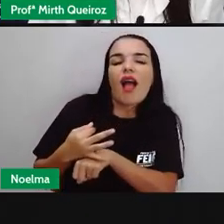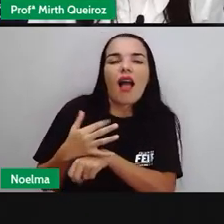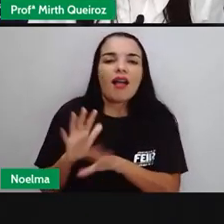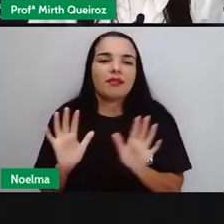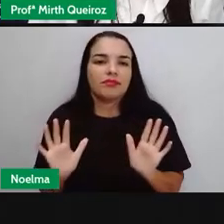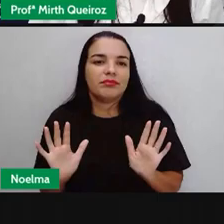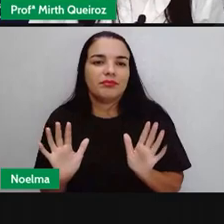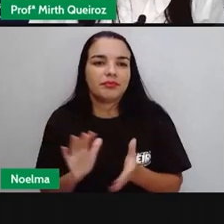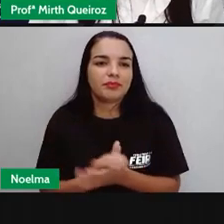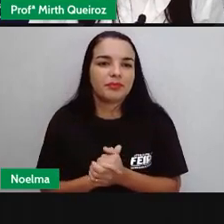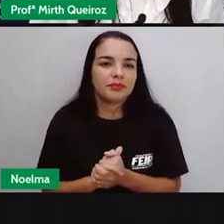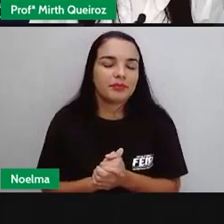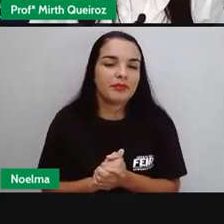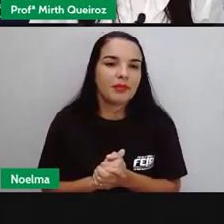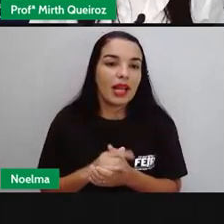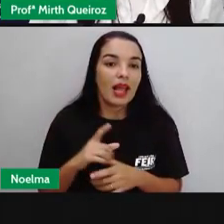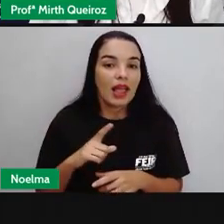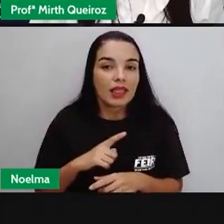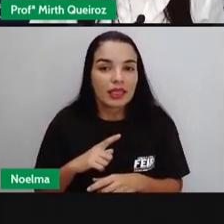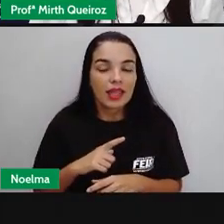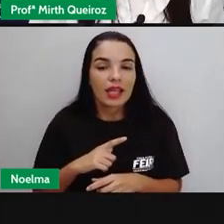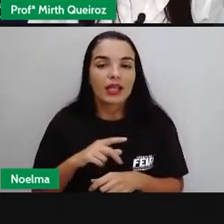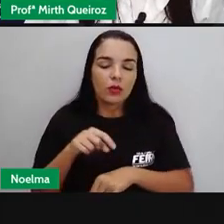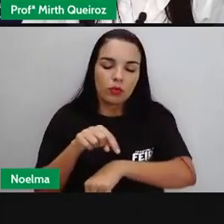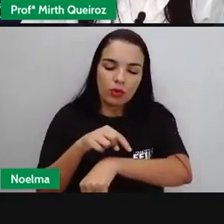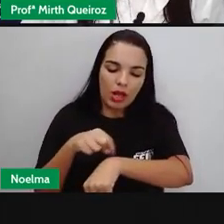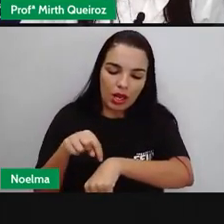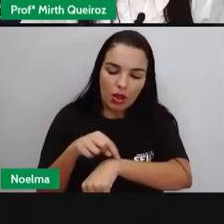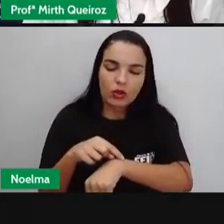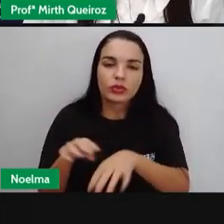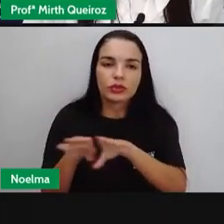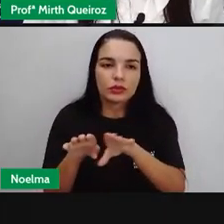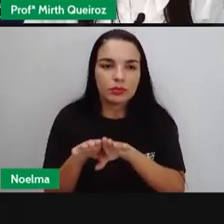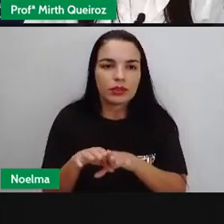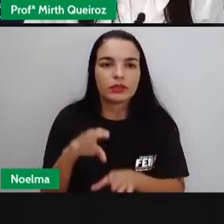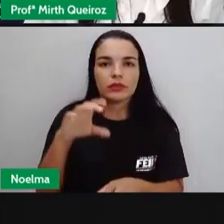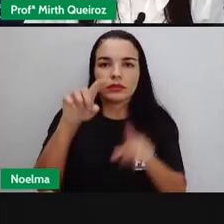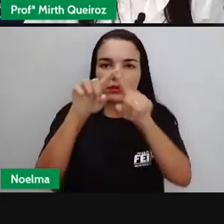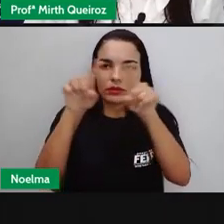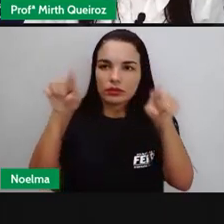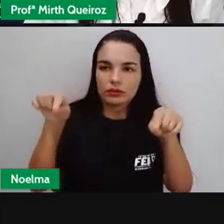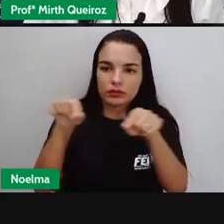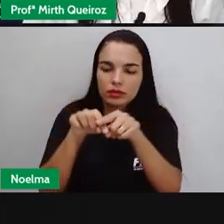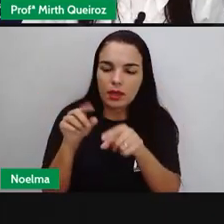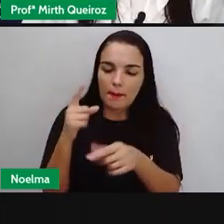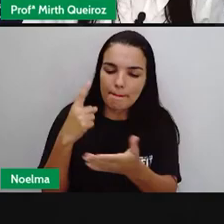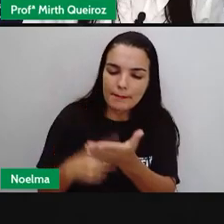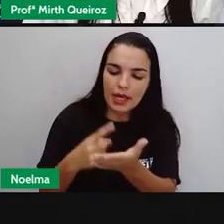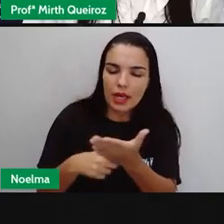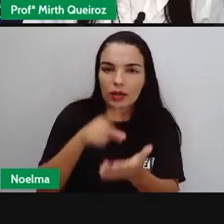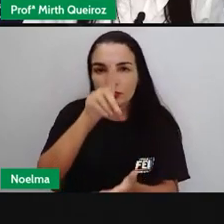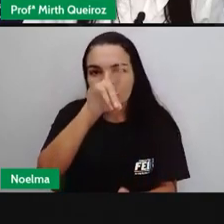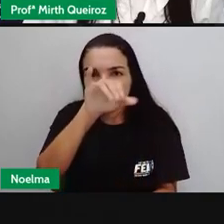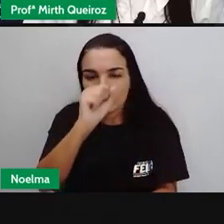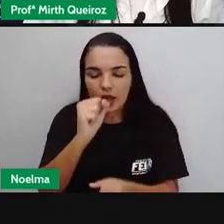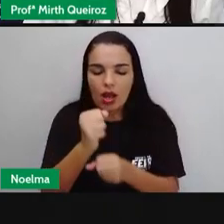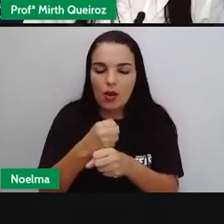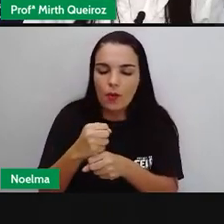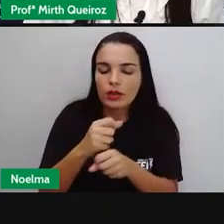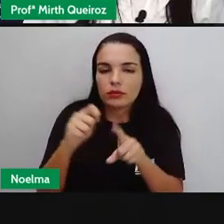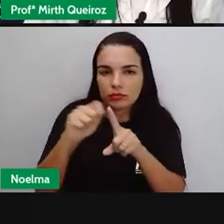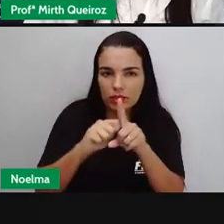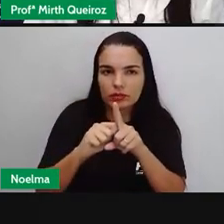calendário Então os mais utilizados Seriam o relógio E o calendário E o que que vocês